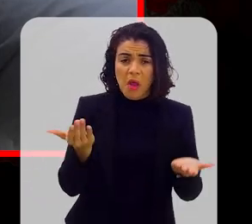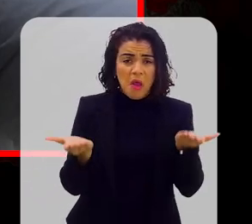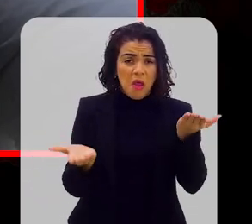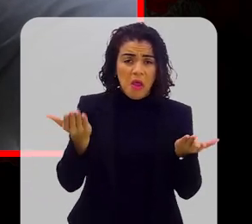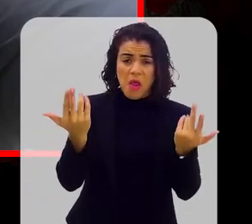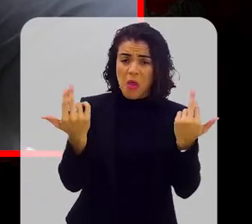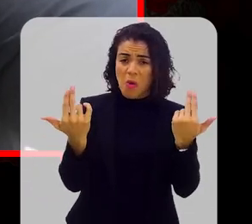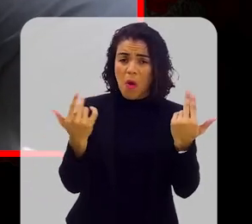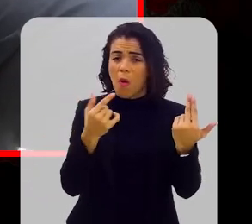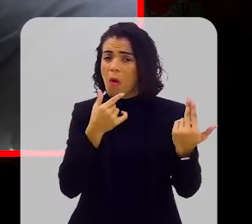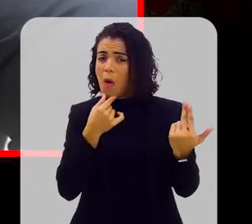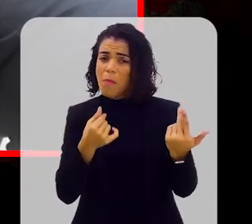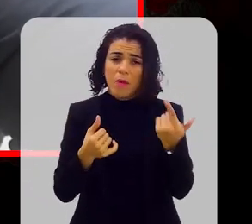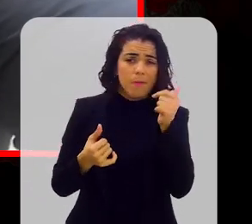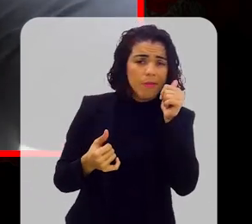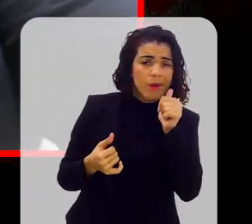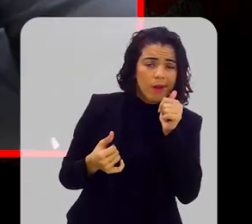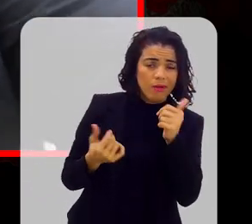feminina.